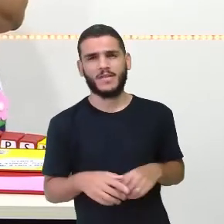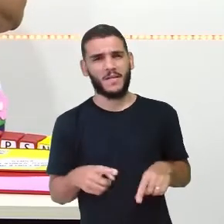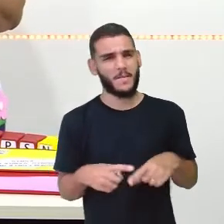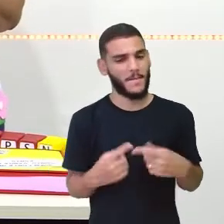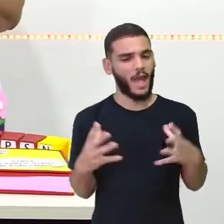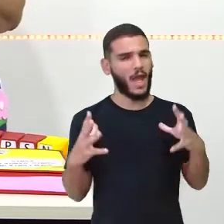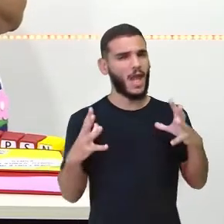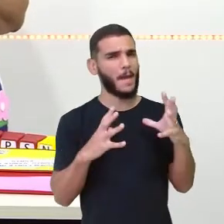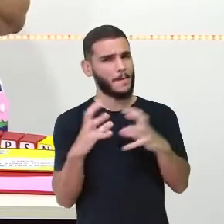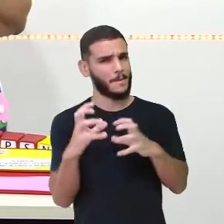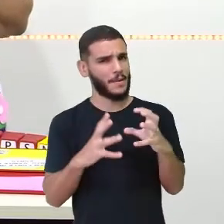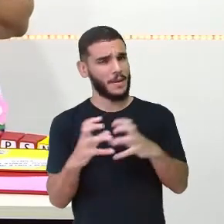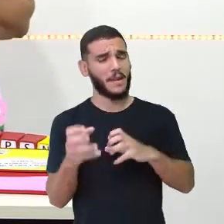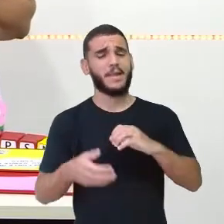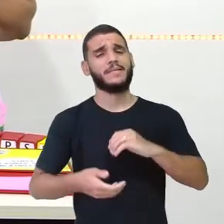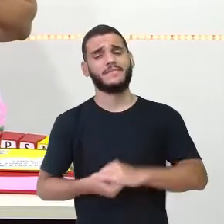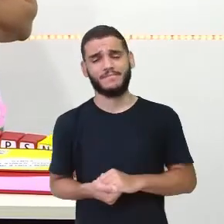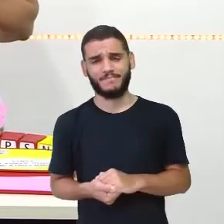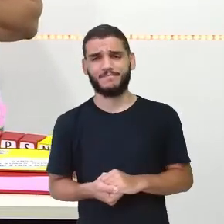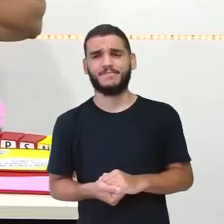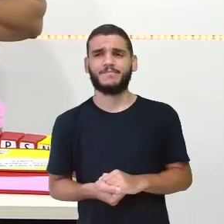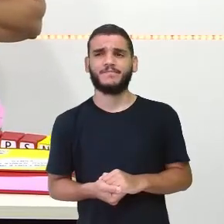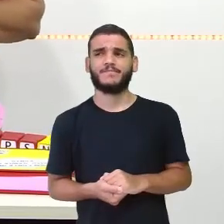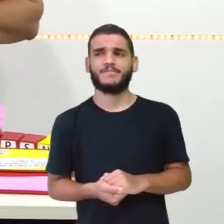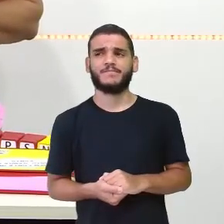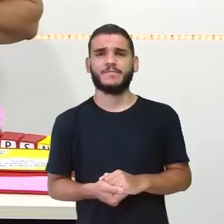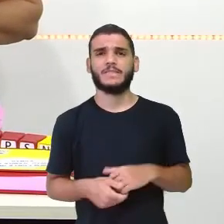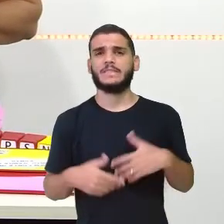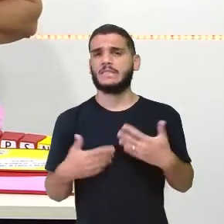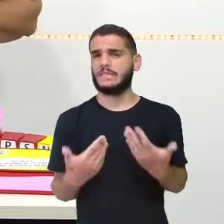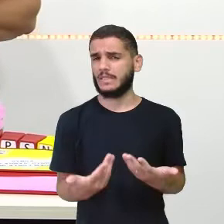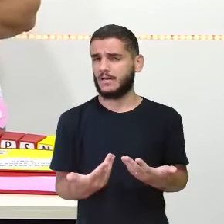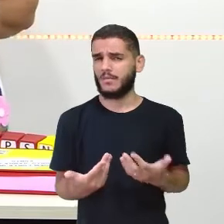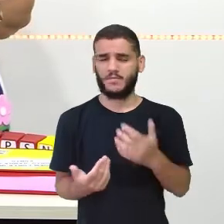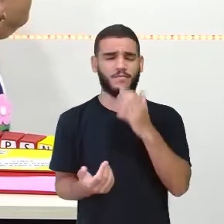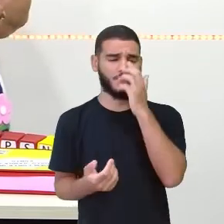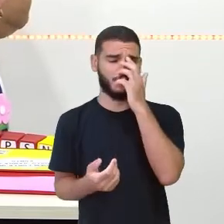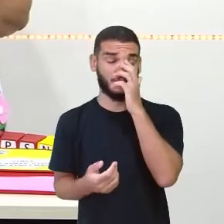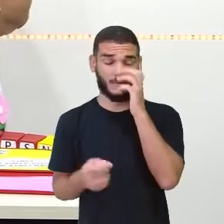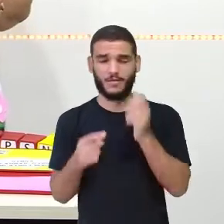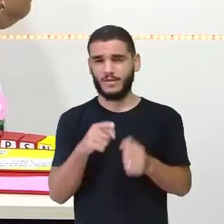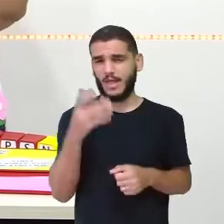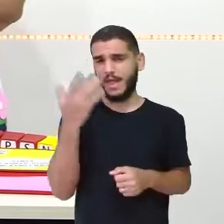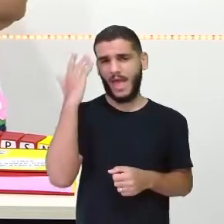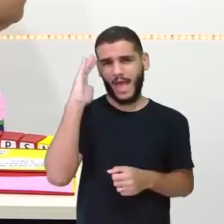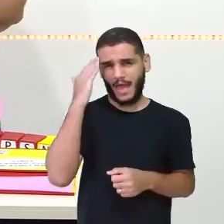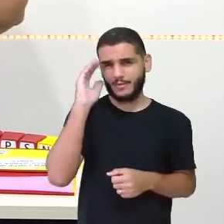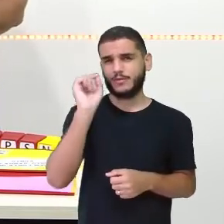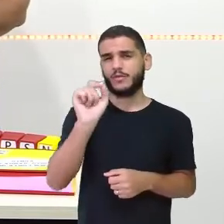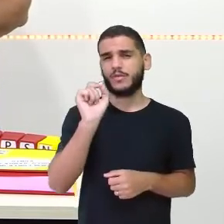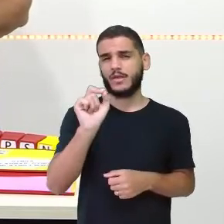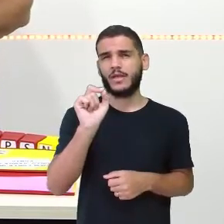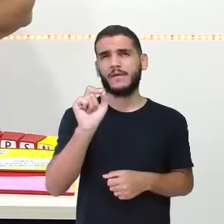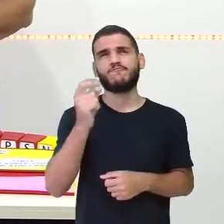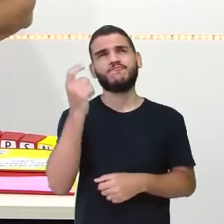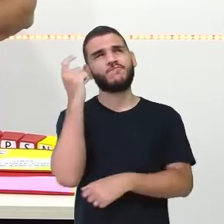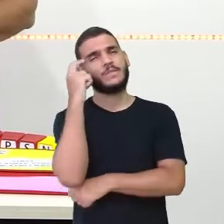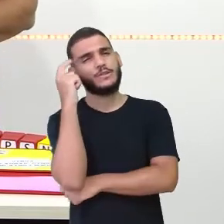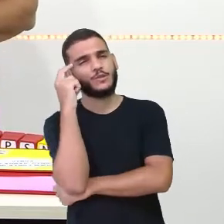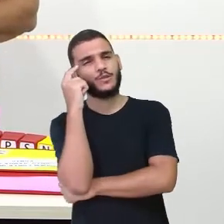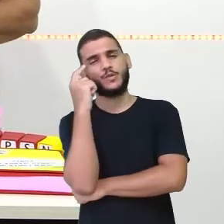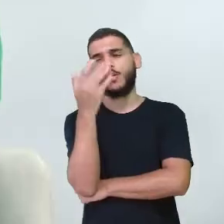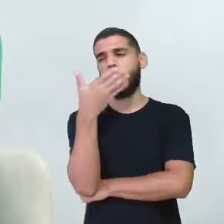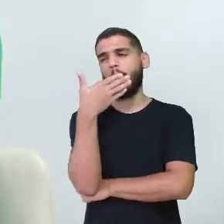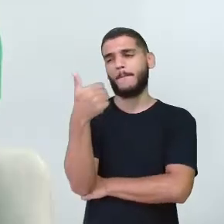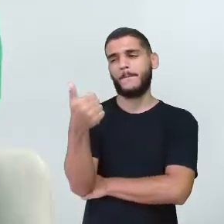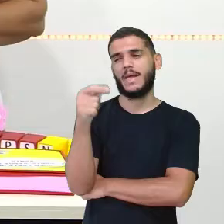entendiam. Hum, será que ela agiu pensando no melhor para o tucano? Hum,